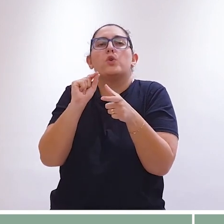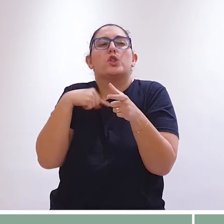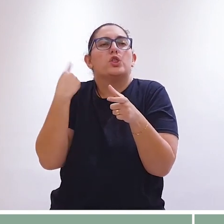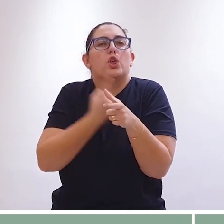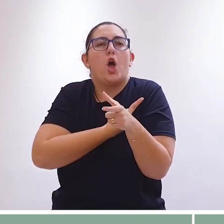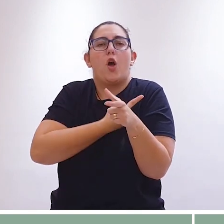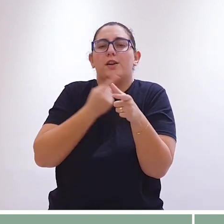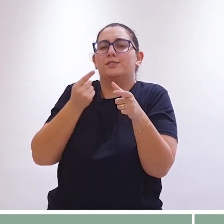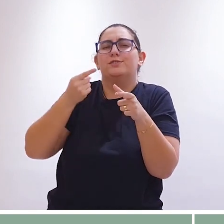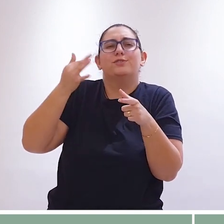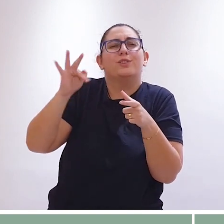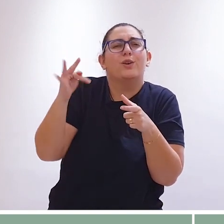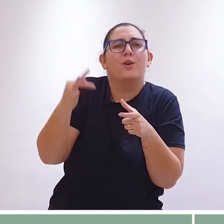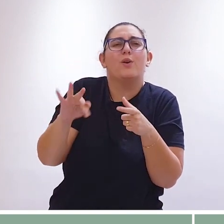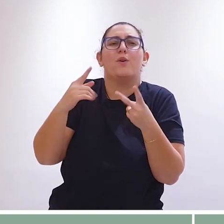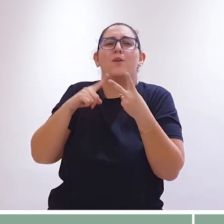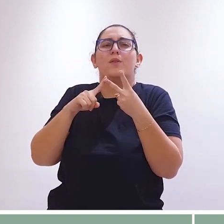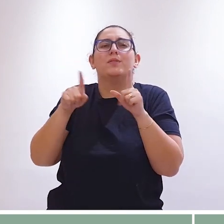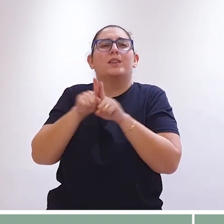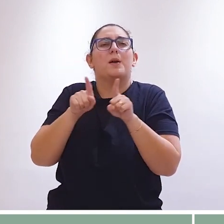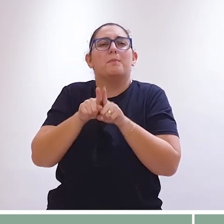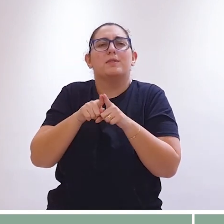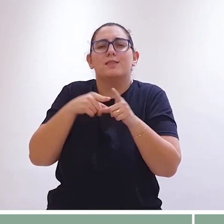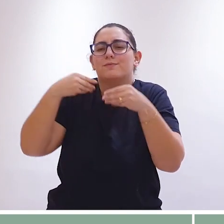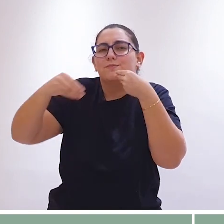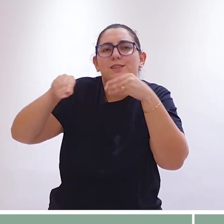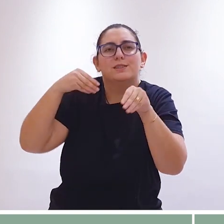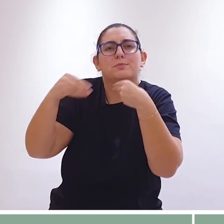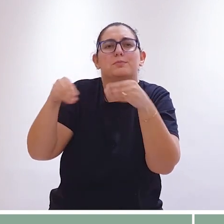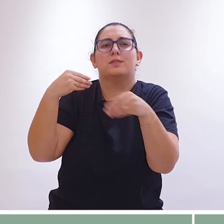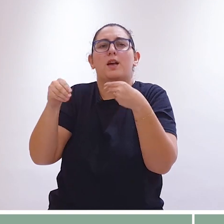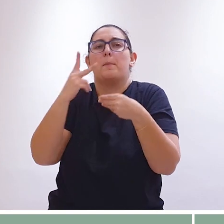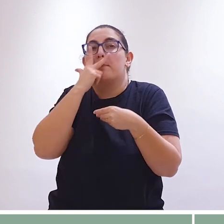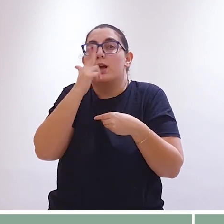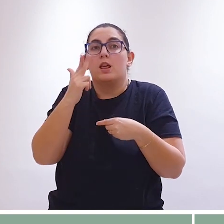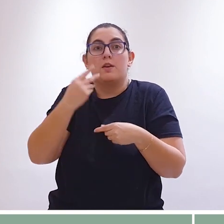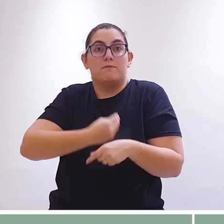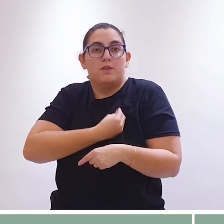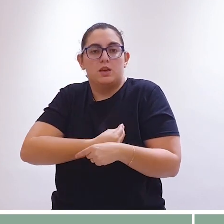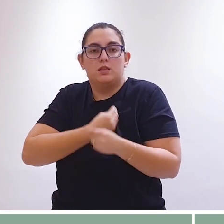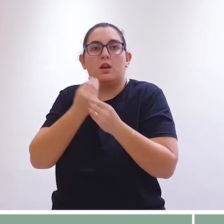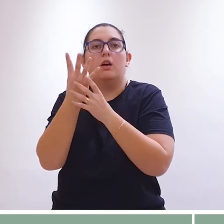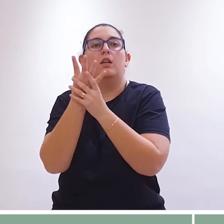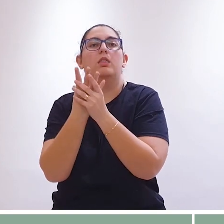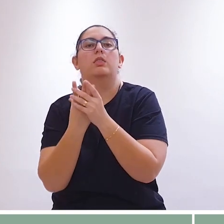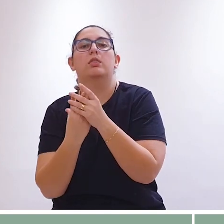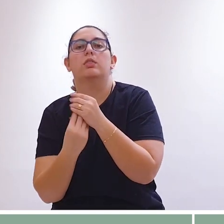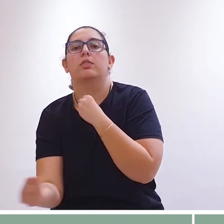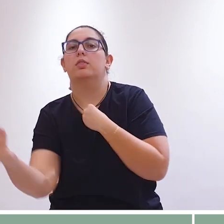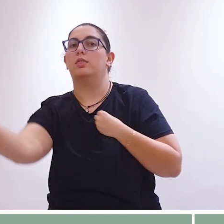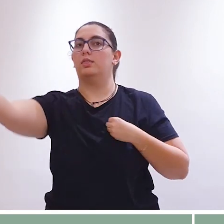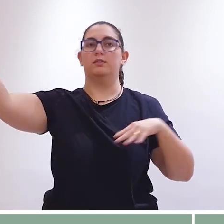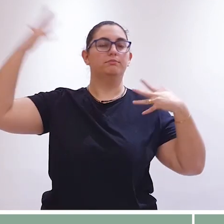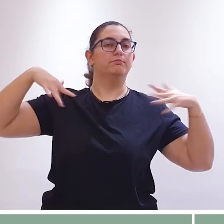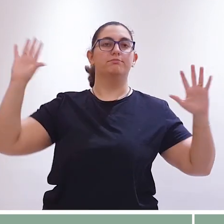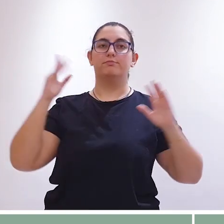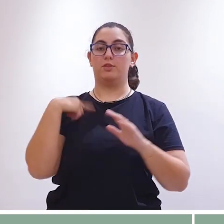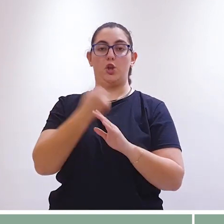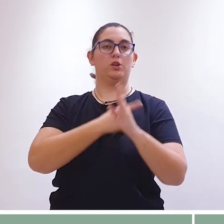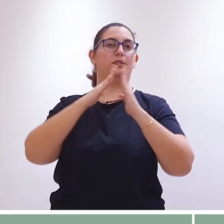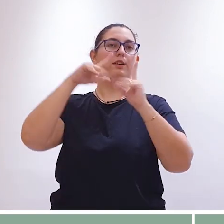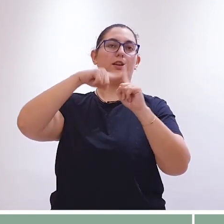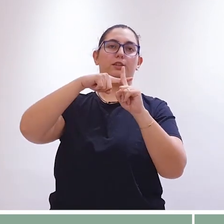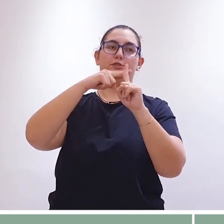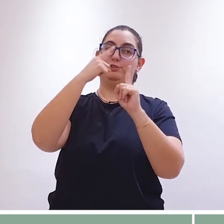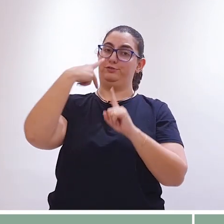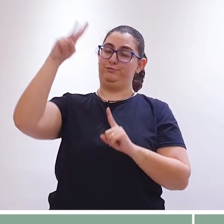de fragilidade, é lugar de dor. Essa vida tão misteriosa que parece que nos escapa. Essa vida é o